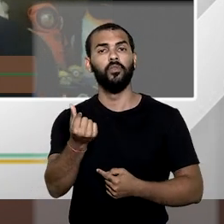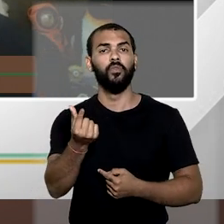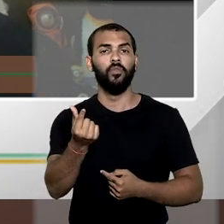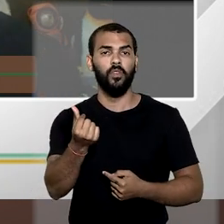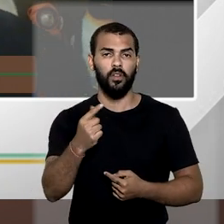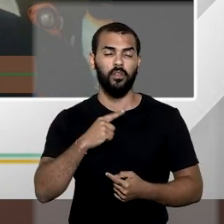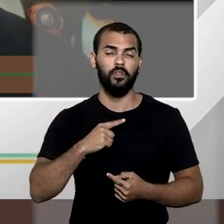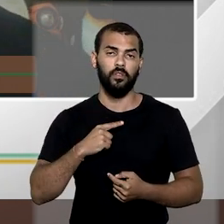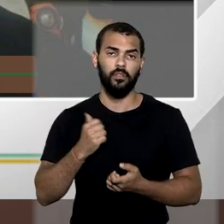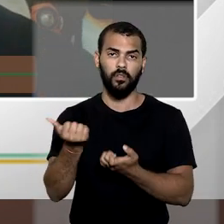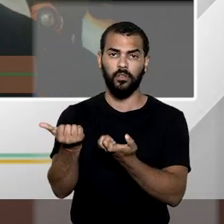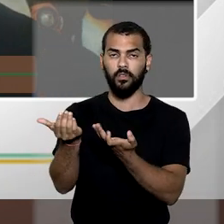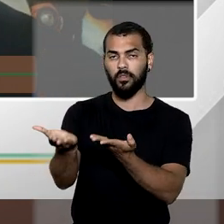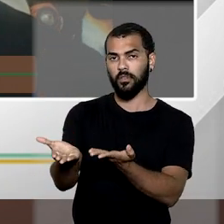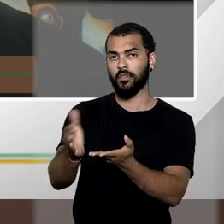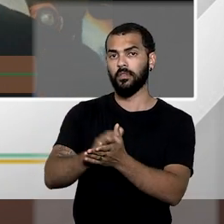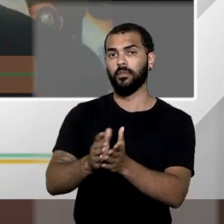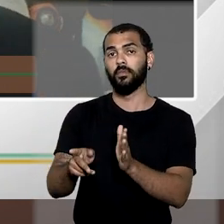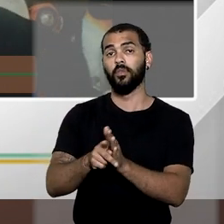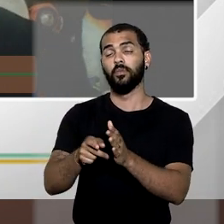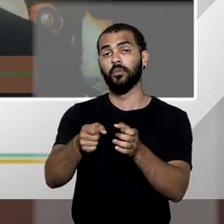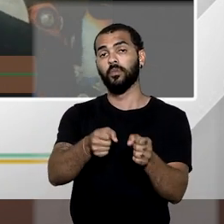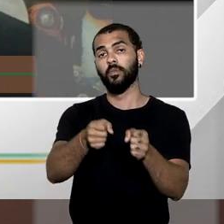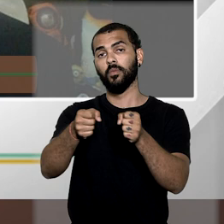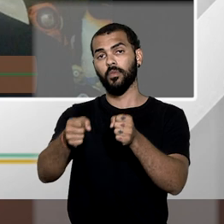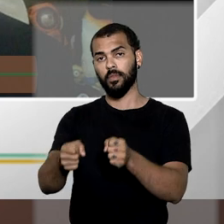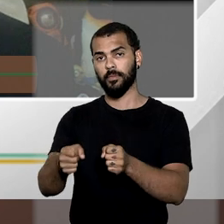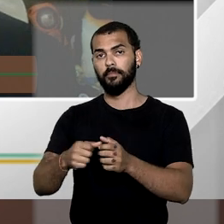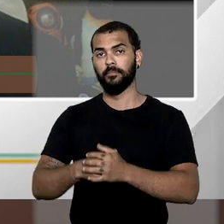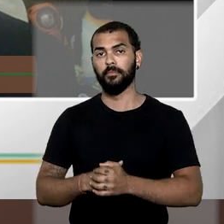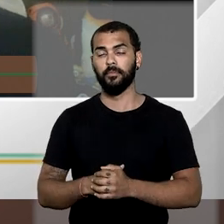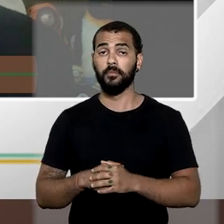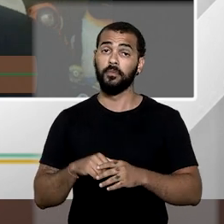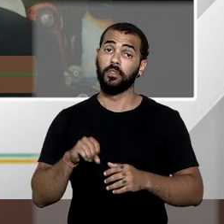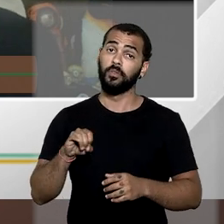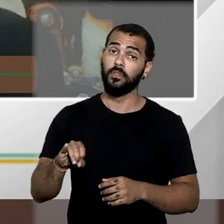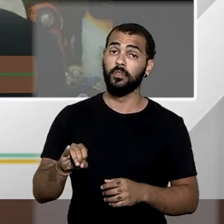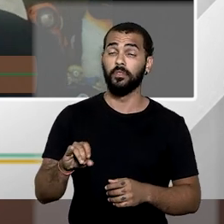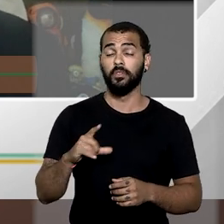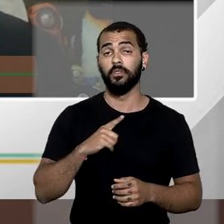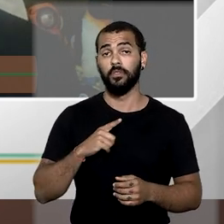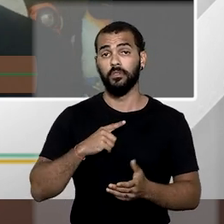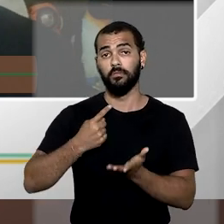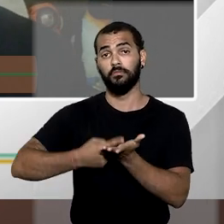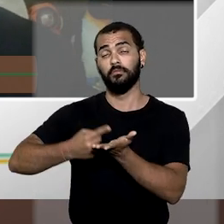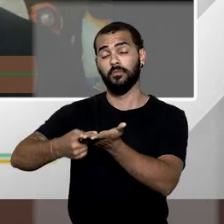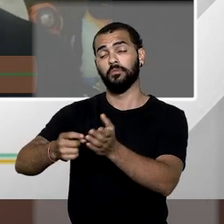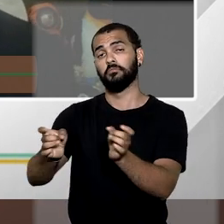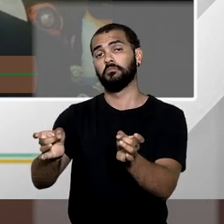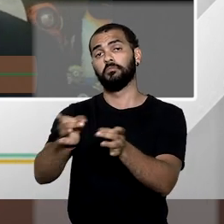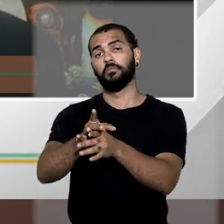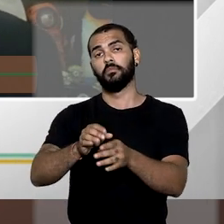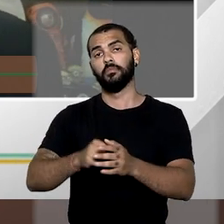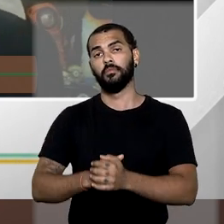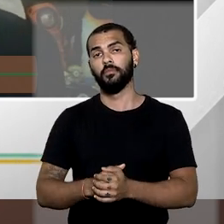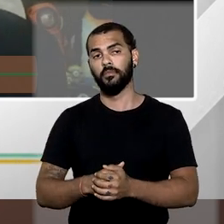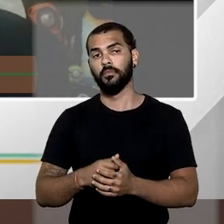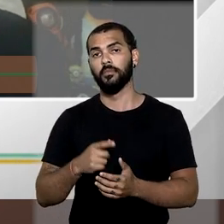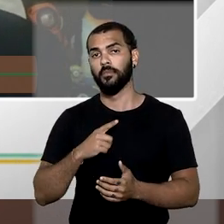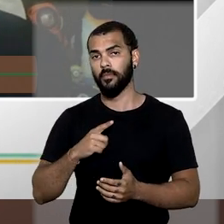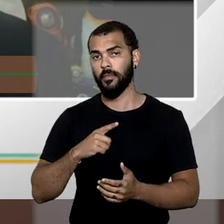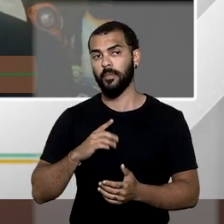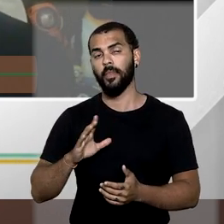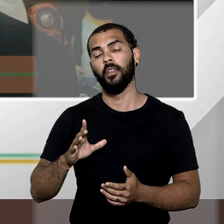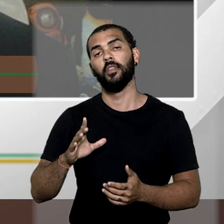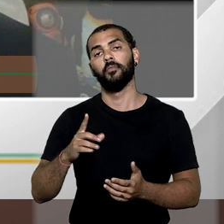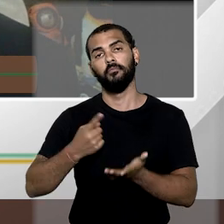oferecido pelo poder público se não houver concordância se houver concordância está resolvido celebra-se um